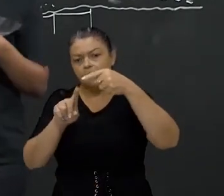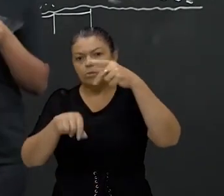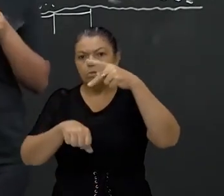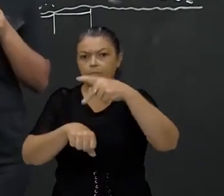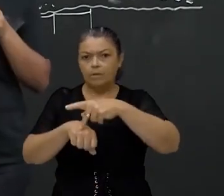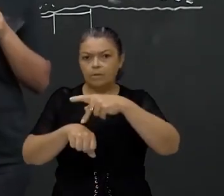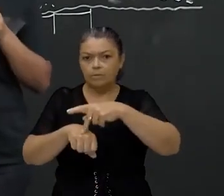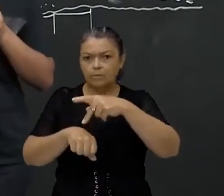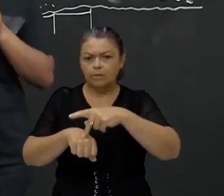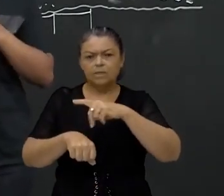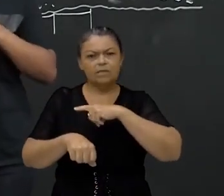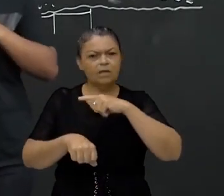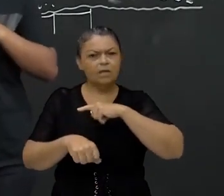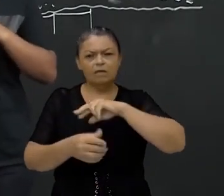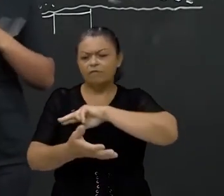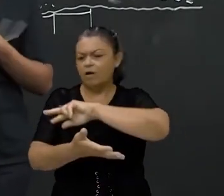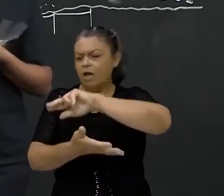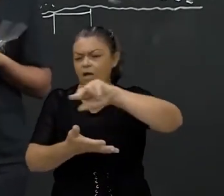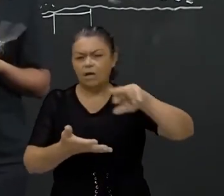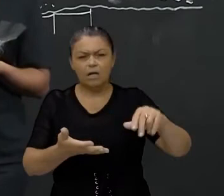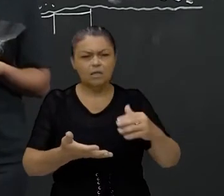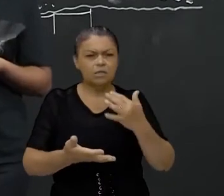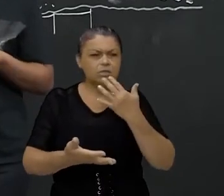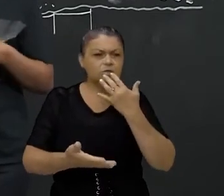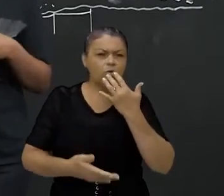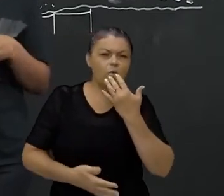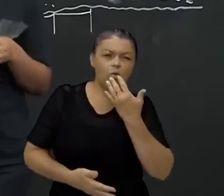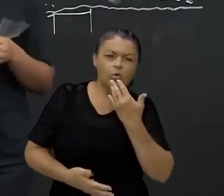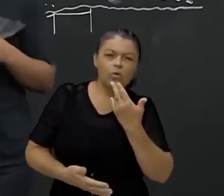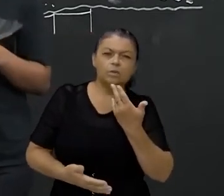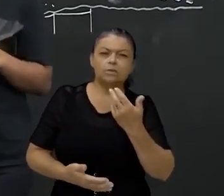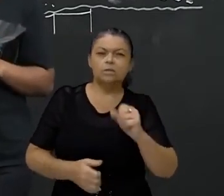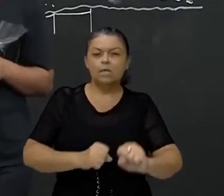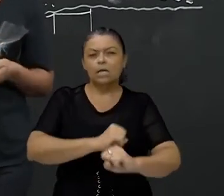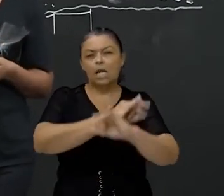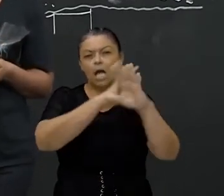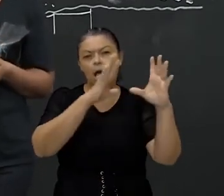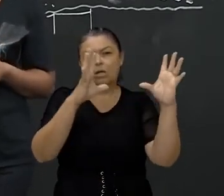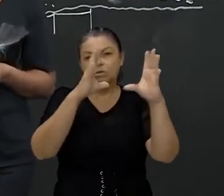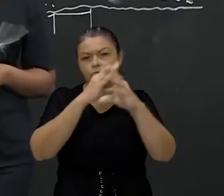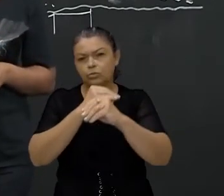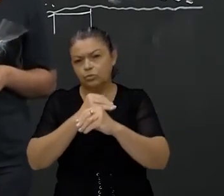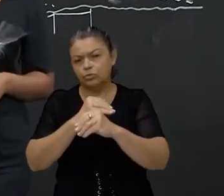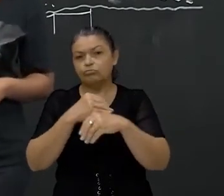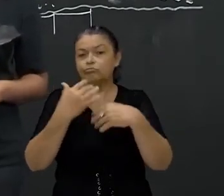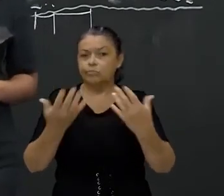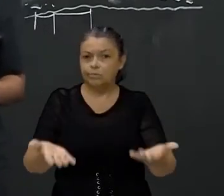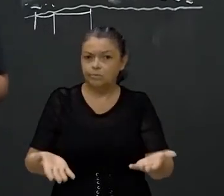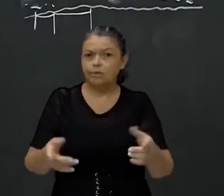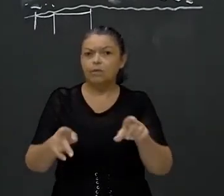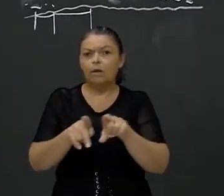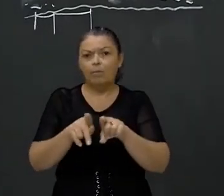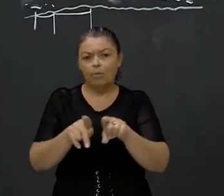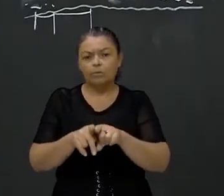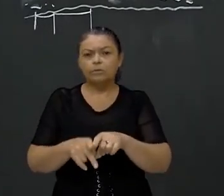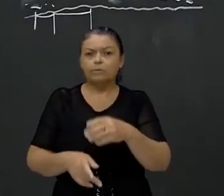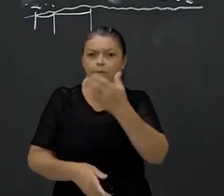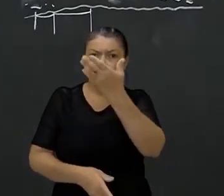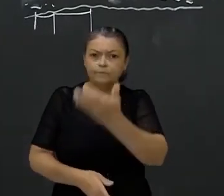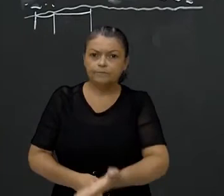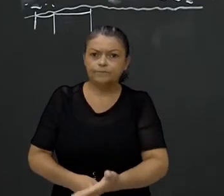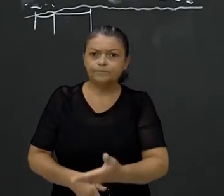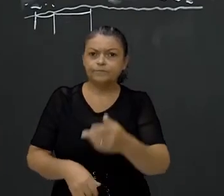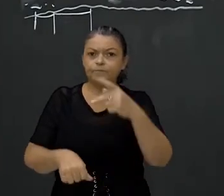rocha sedimentar. Tem de várias cores, mais clarinhas, mais escuras. Um tipo de rocha sedimentar. E aí a gente pode ir, então,